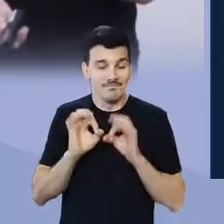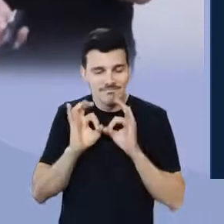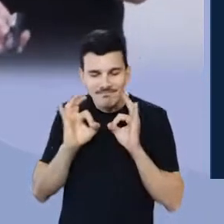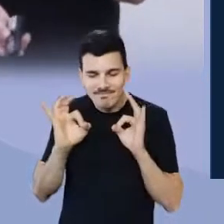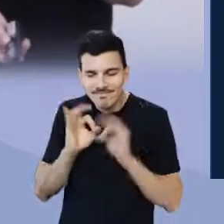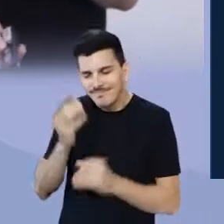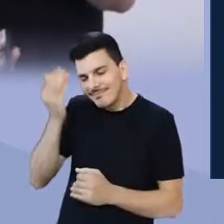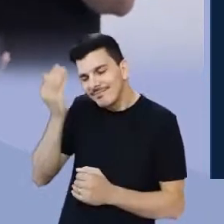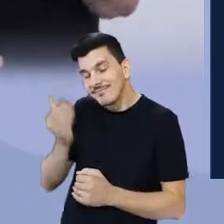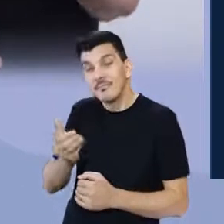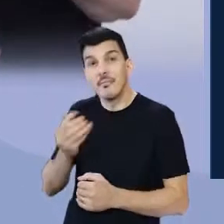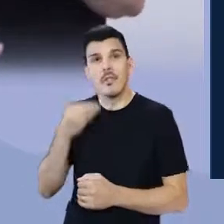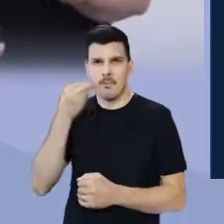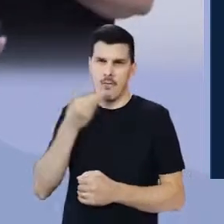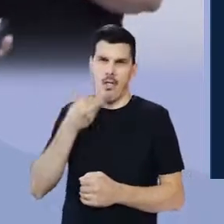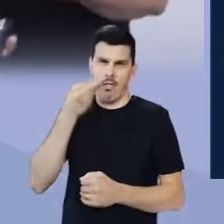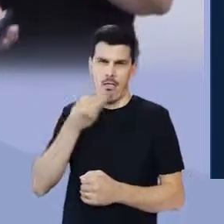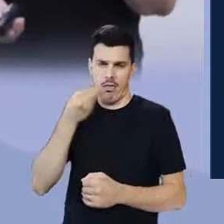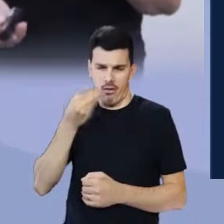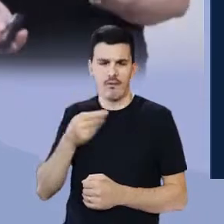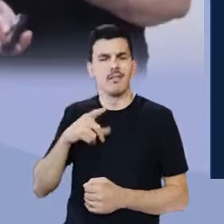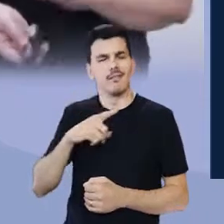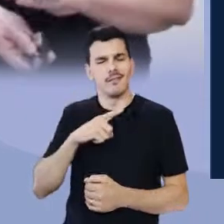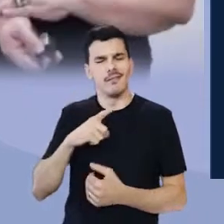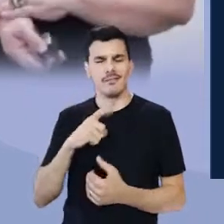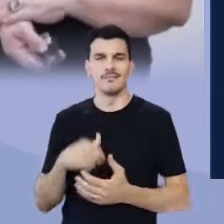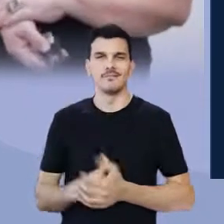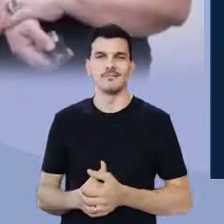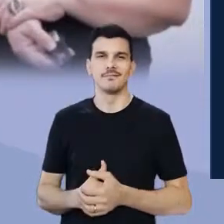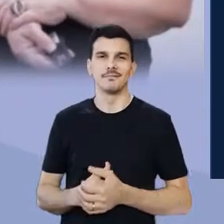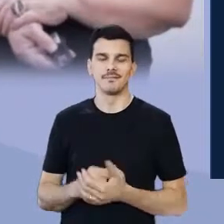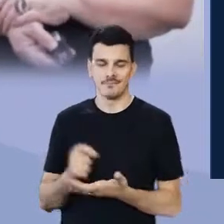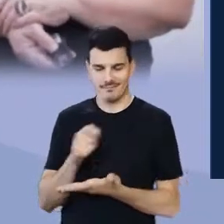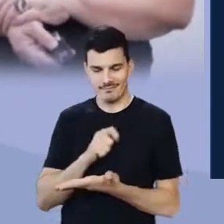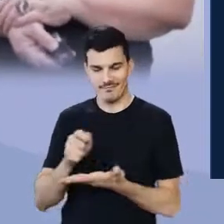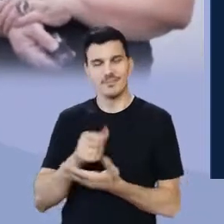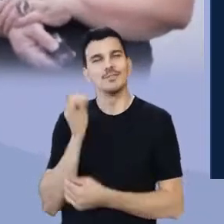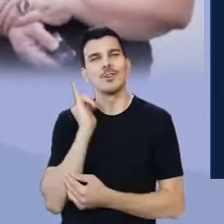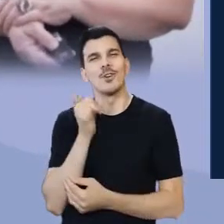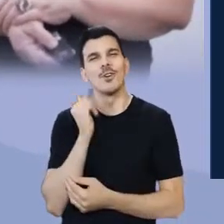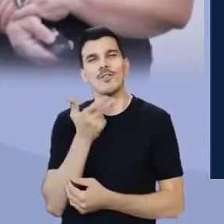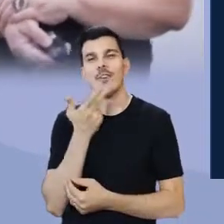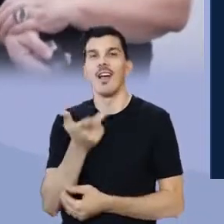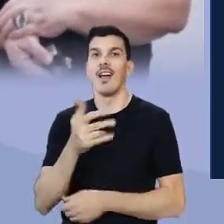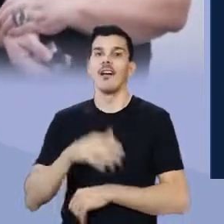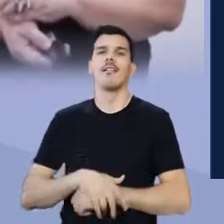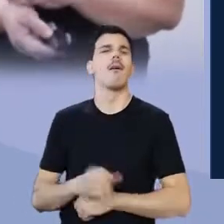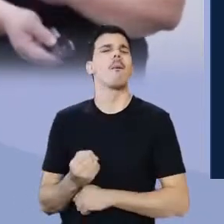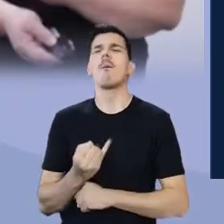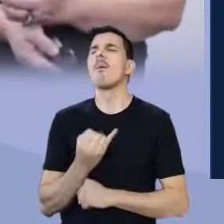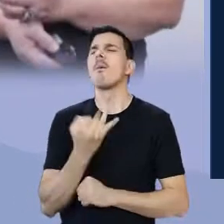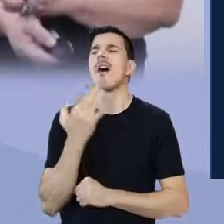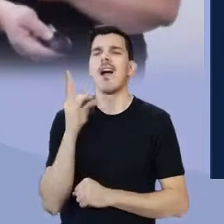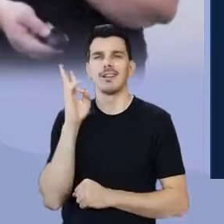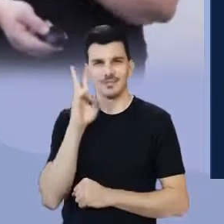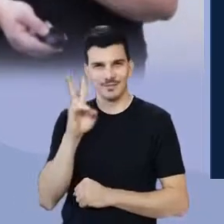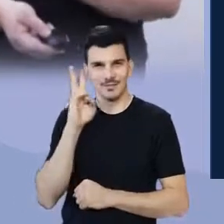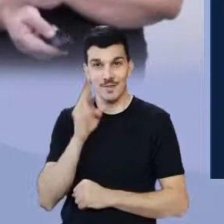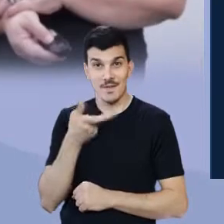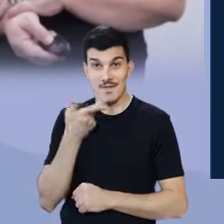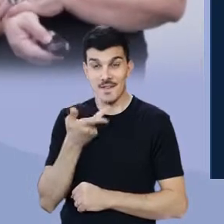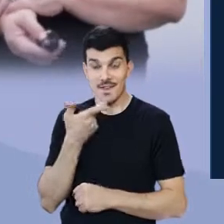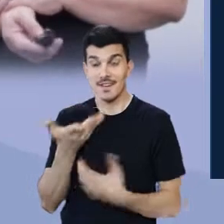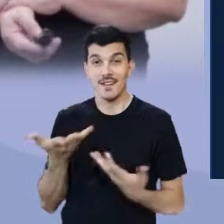pessoa vivida, experienciada, tinha para contar. Quantas histórias